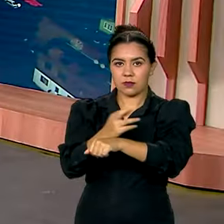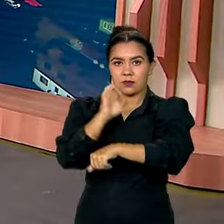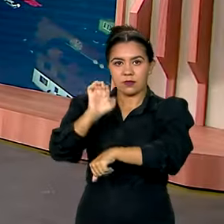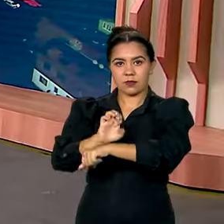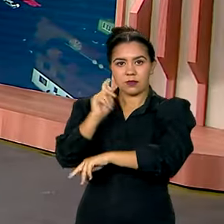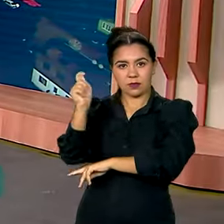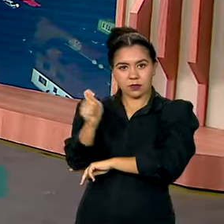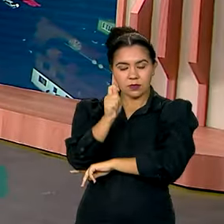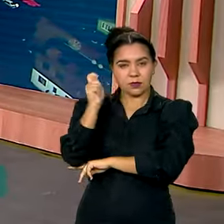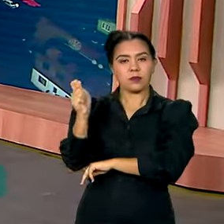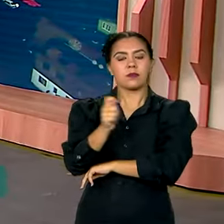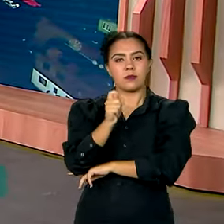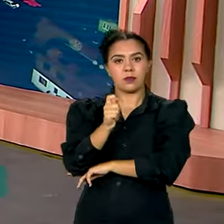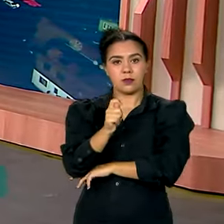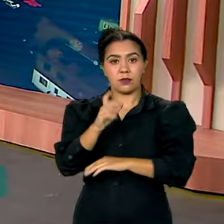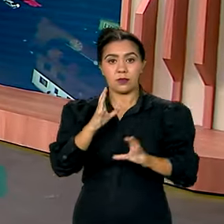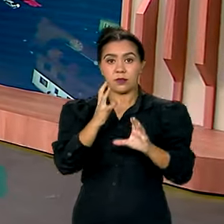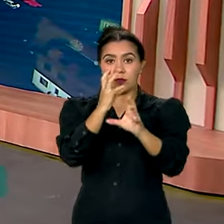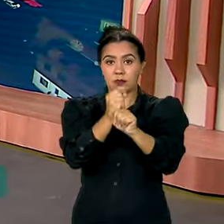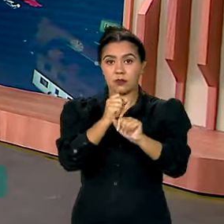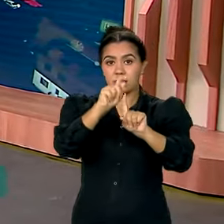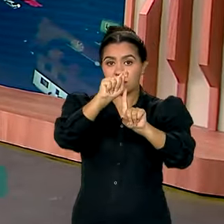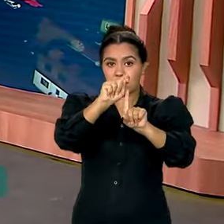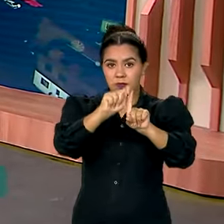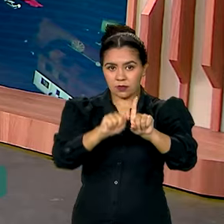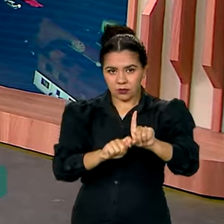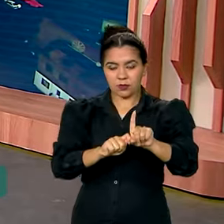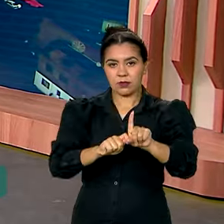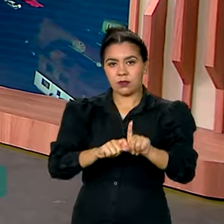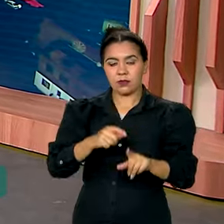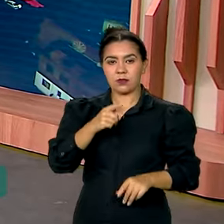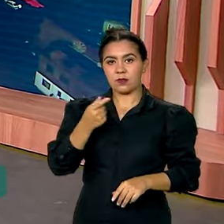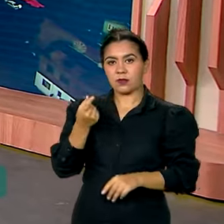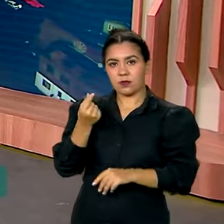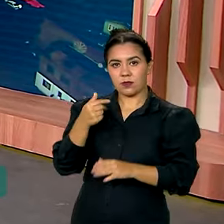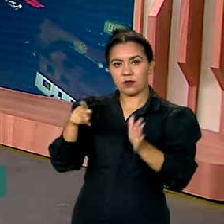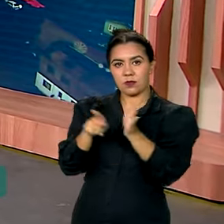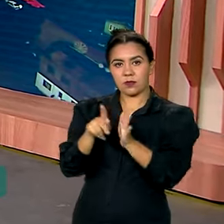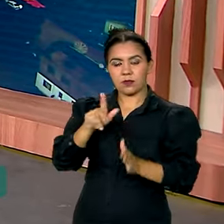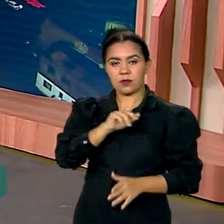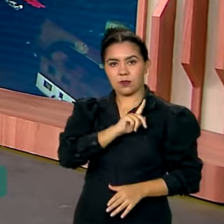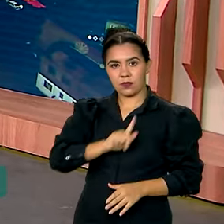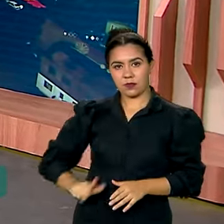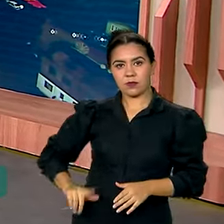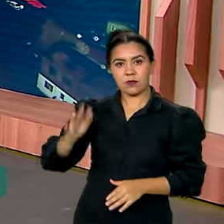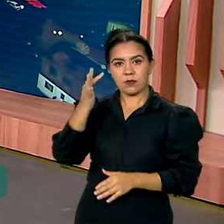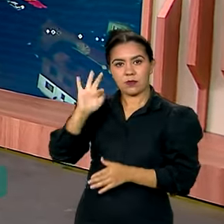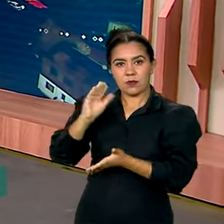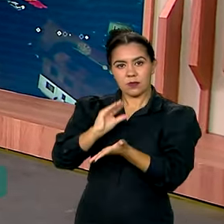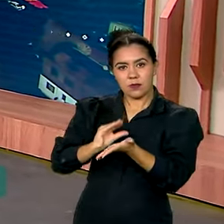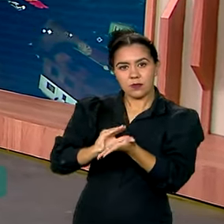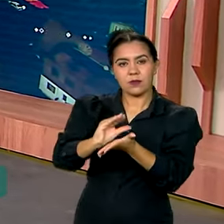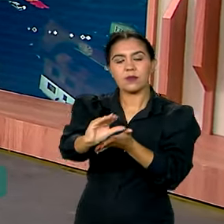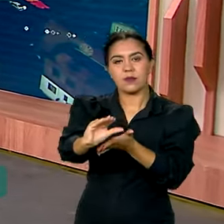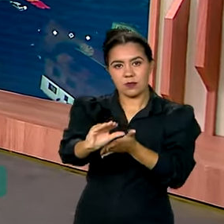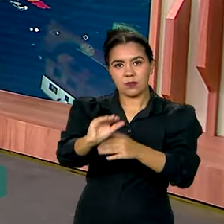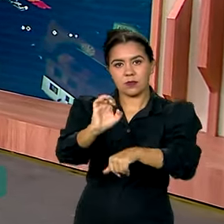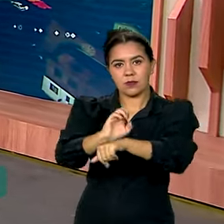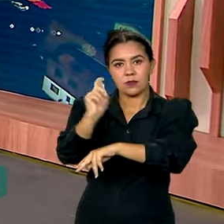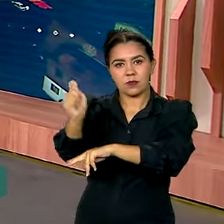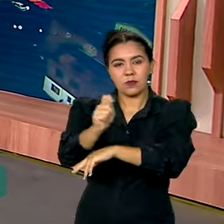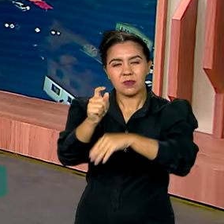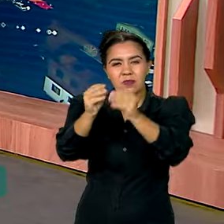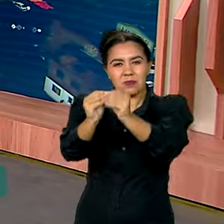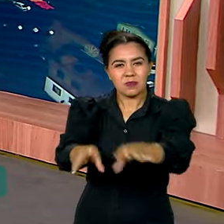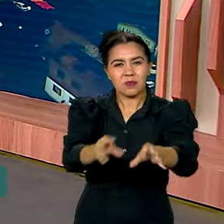A ajuda completa um mês e os investimentos federais de combate aos efeitos das chuvas que devastaram o Estado já somam